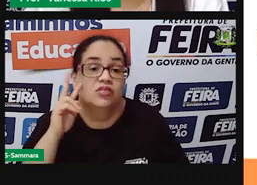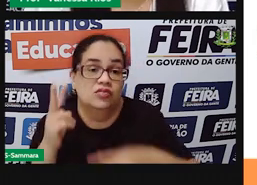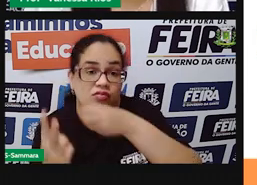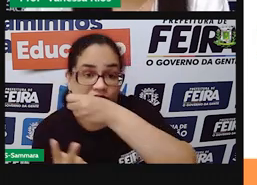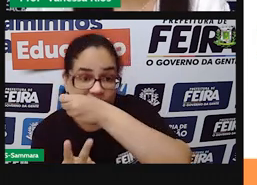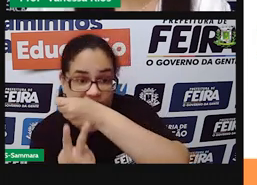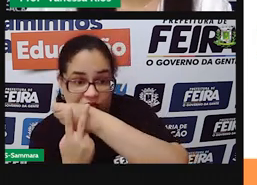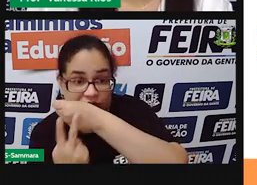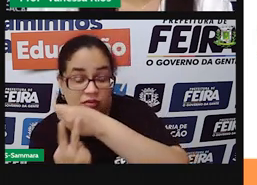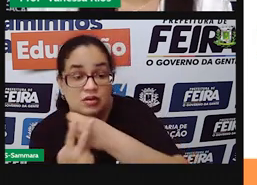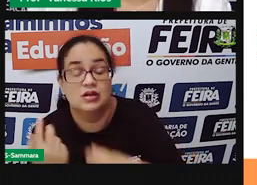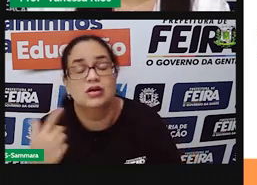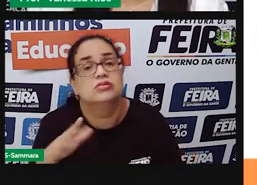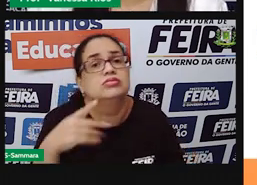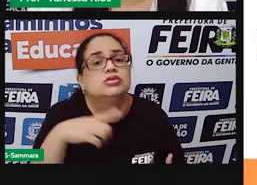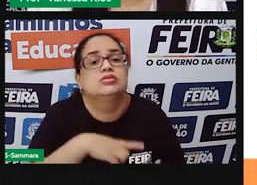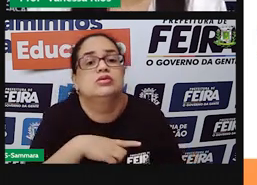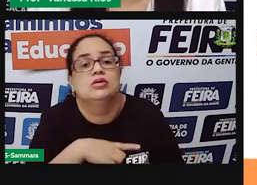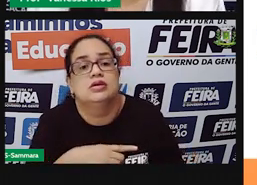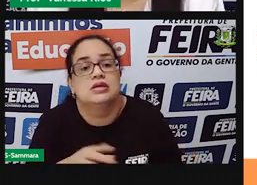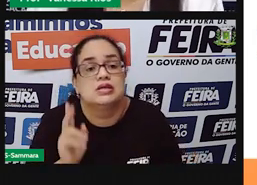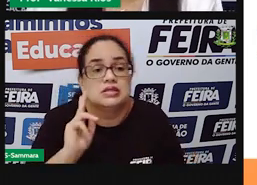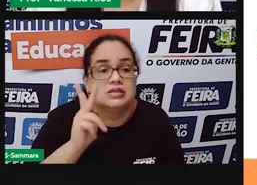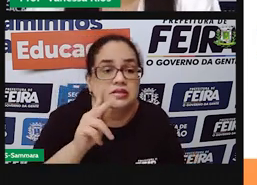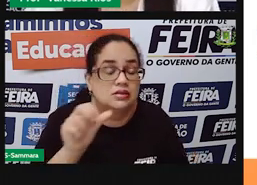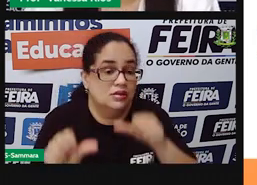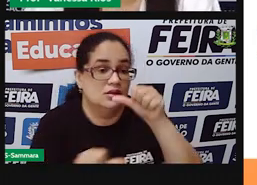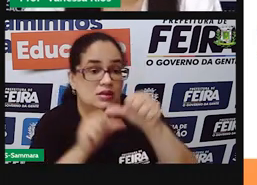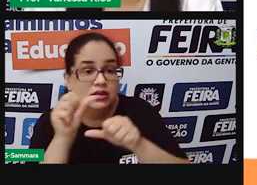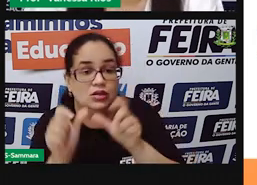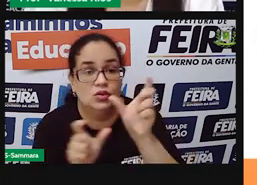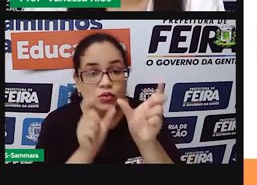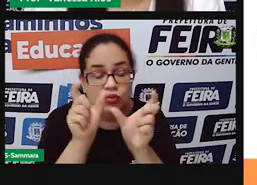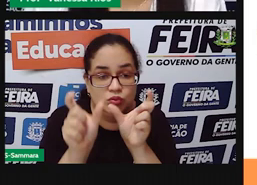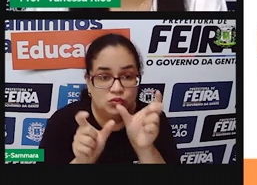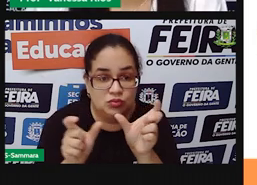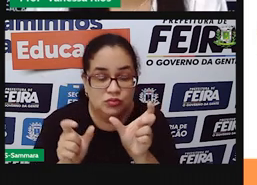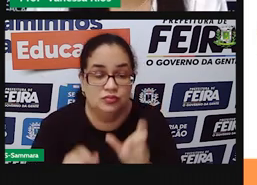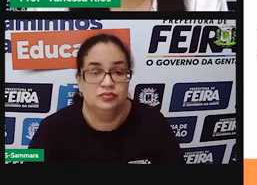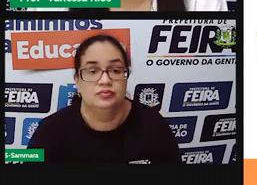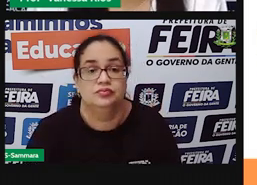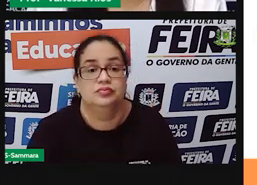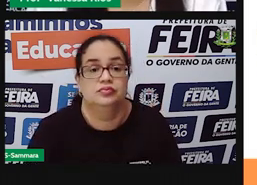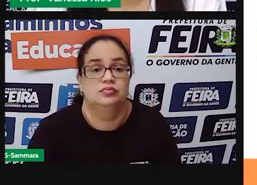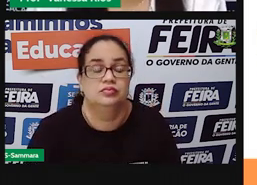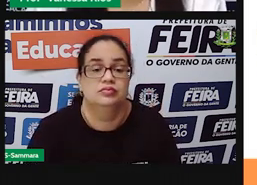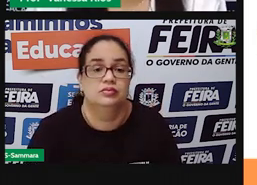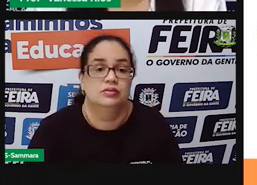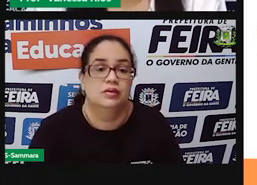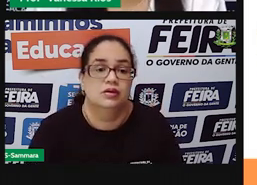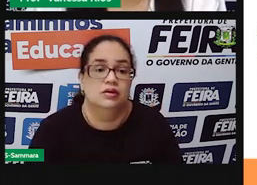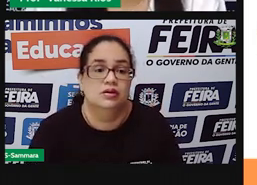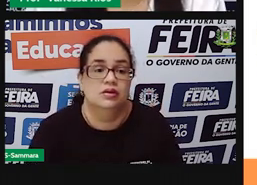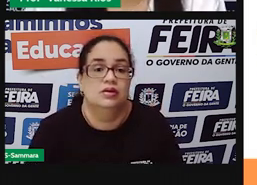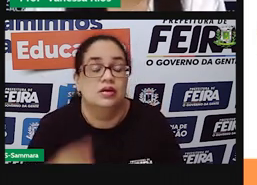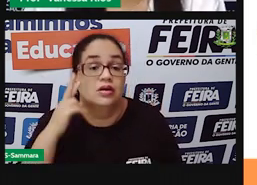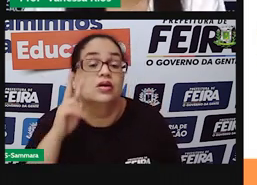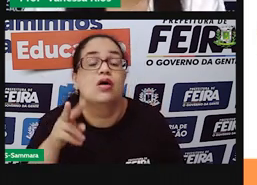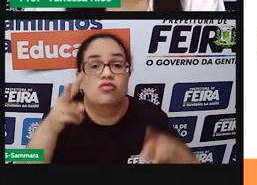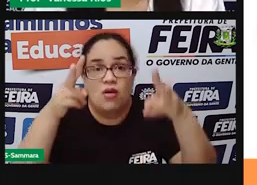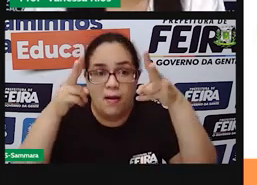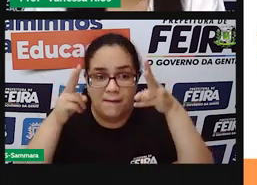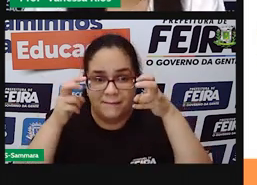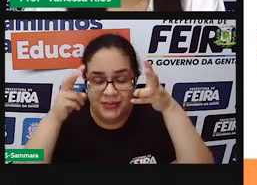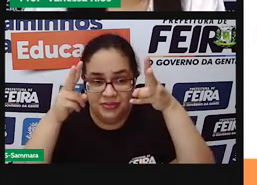verbos de onde eles saíram, né? Sem a conjugação. Então eles estão aqui no infinitinho. Como é que a gente